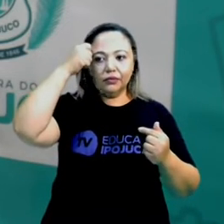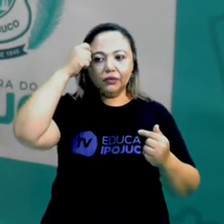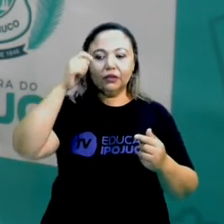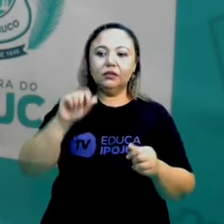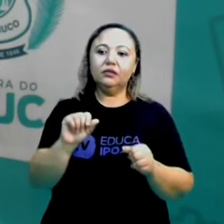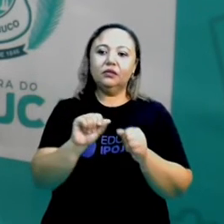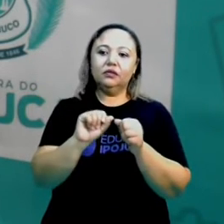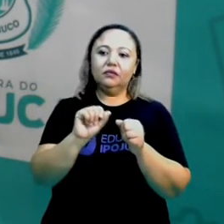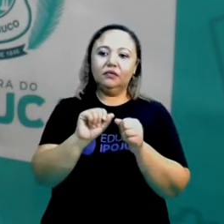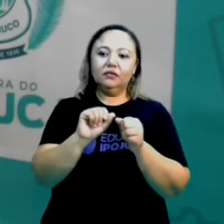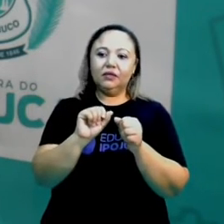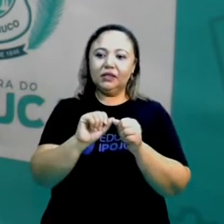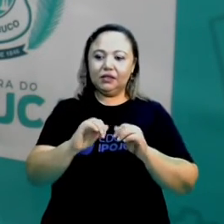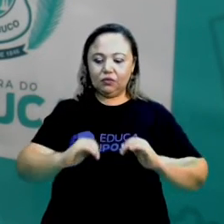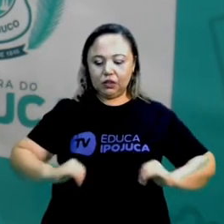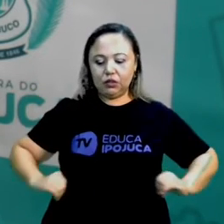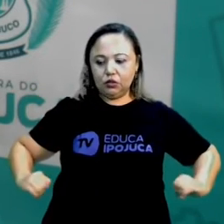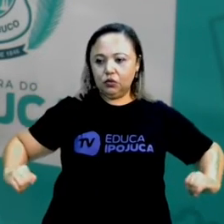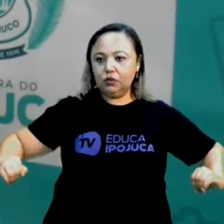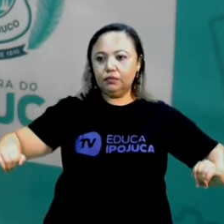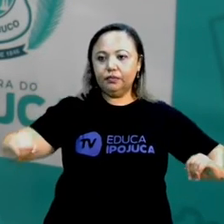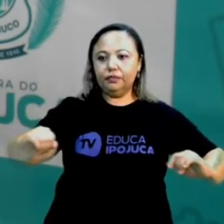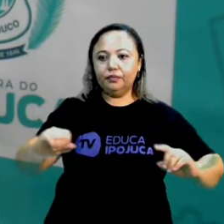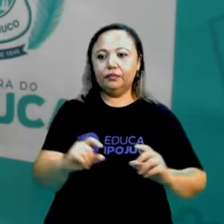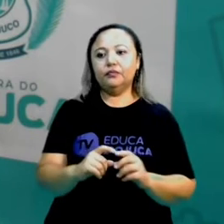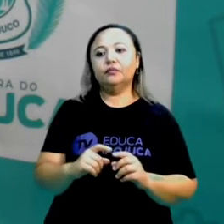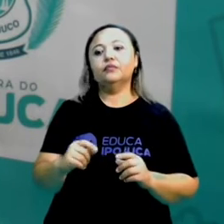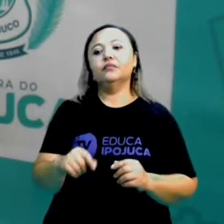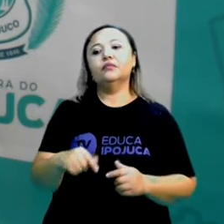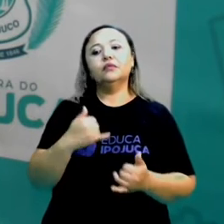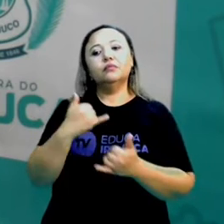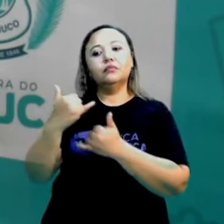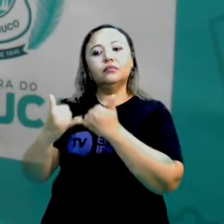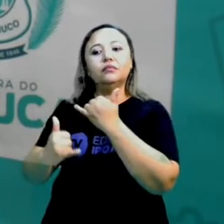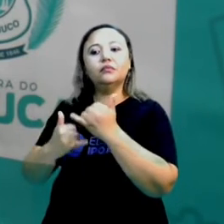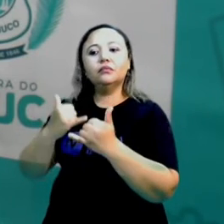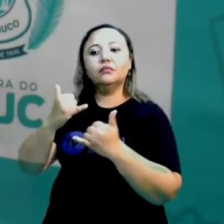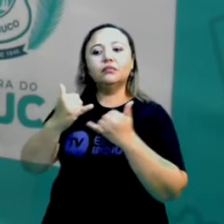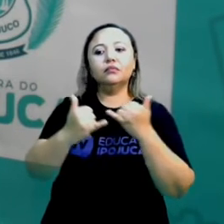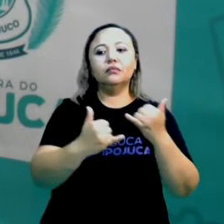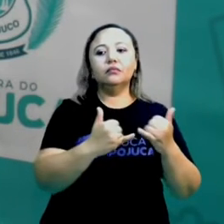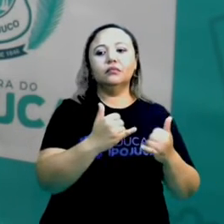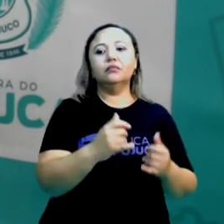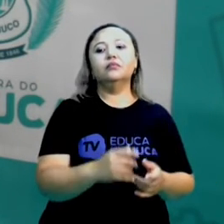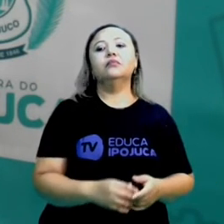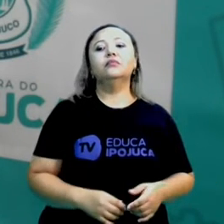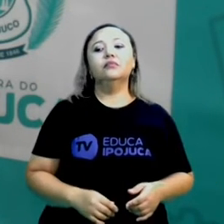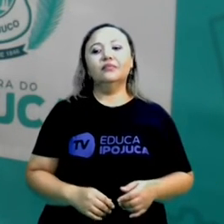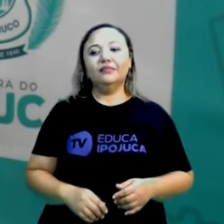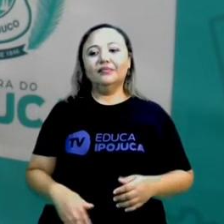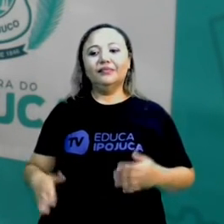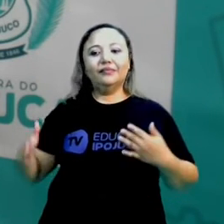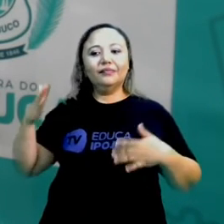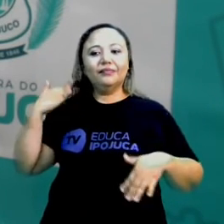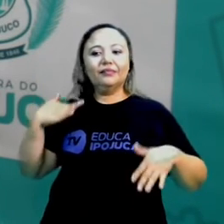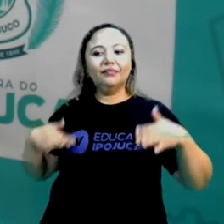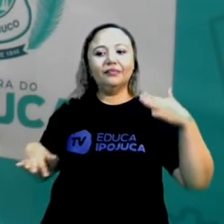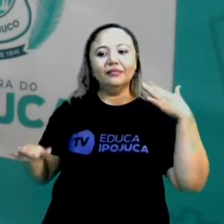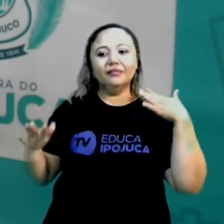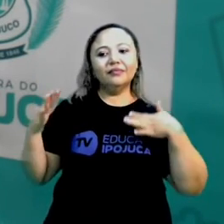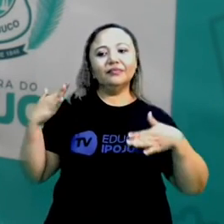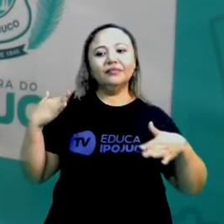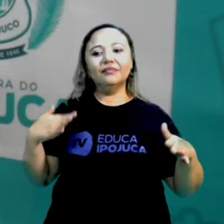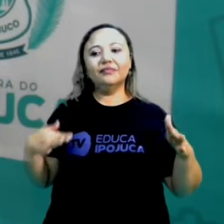faziam as rodas e brincavam. Para quê? Para se distrair, para liberar